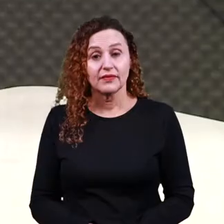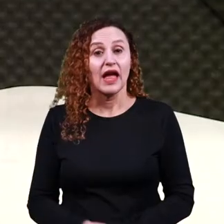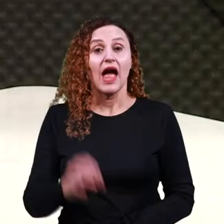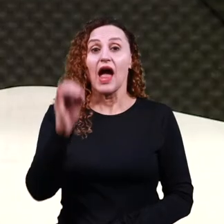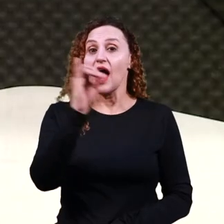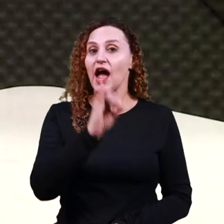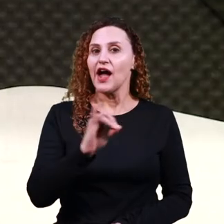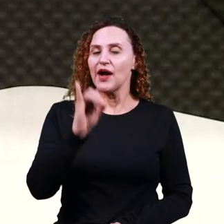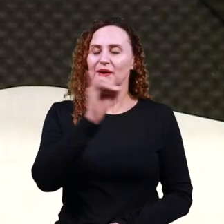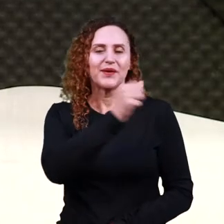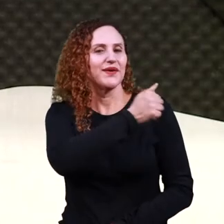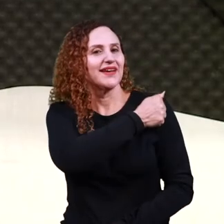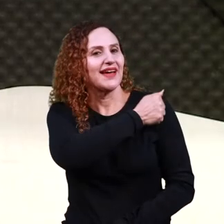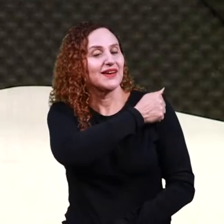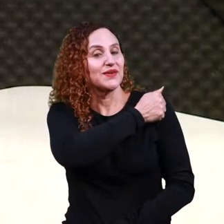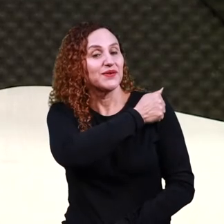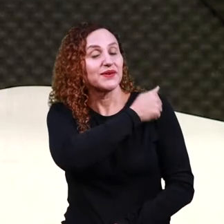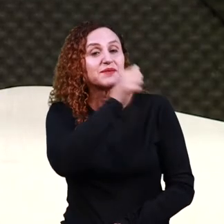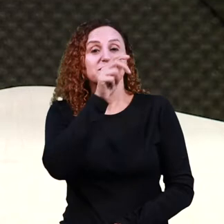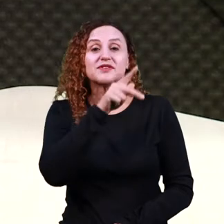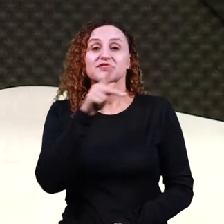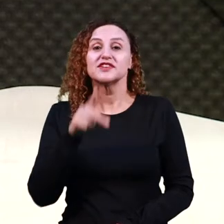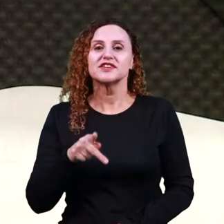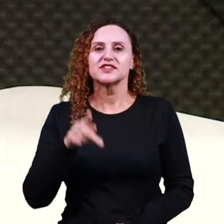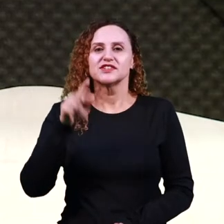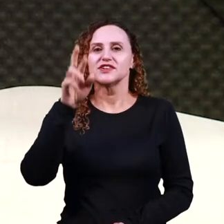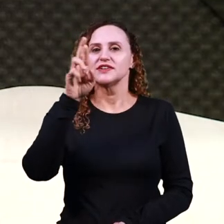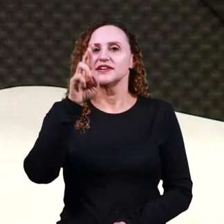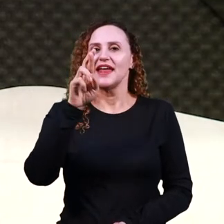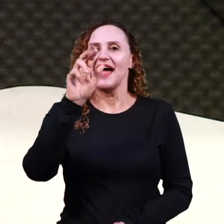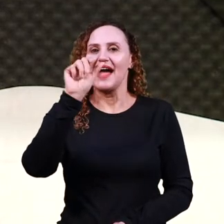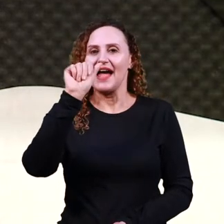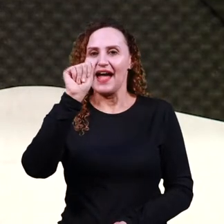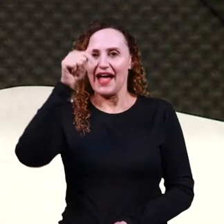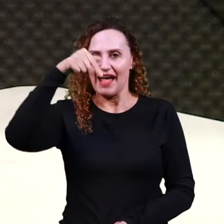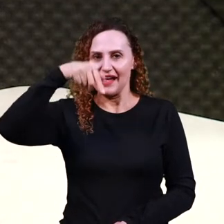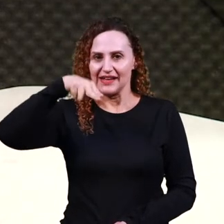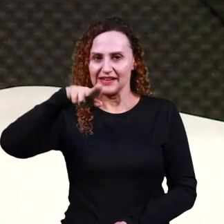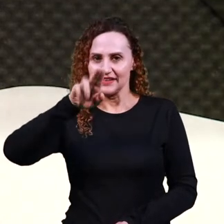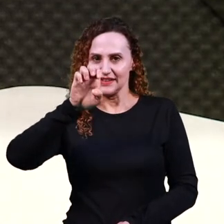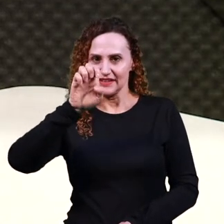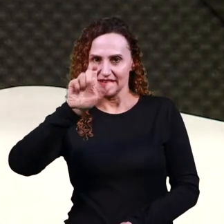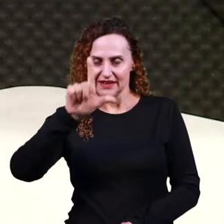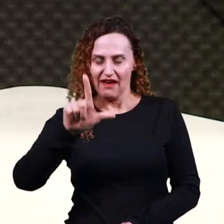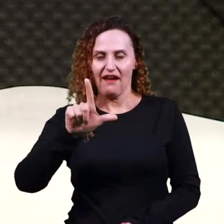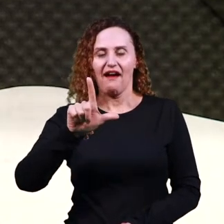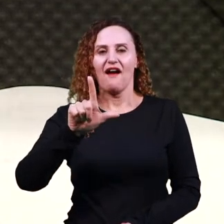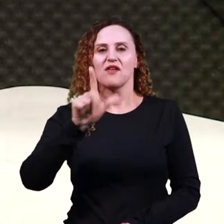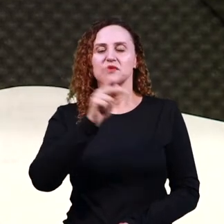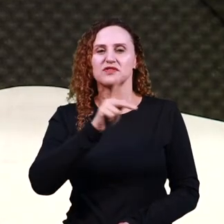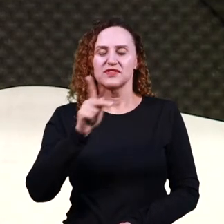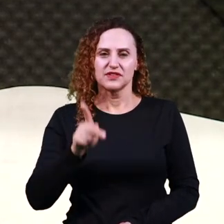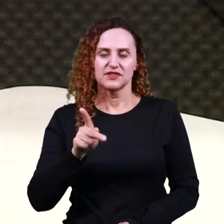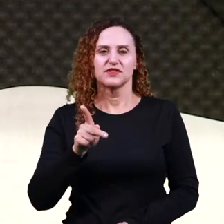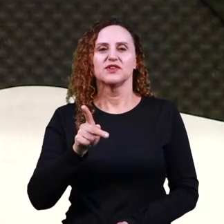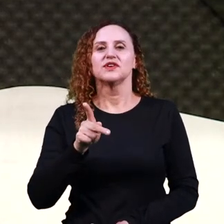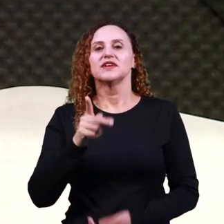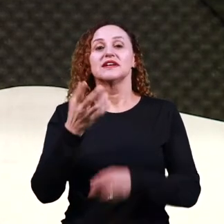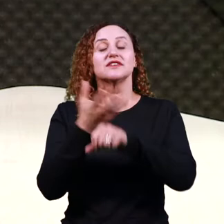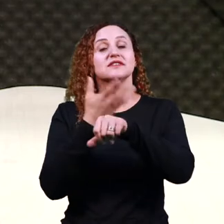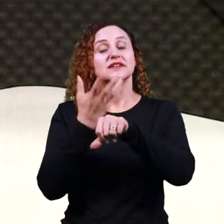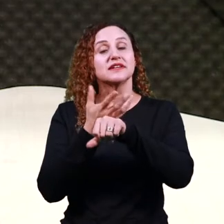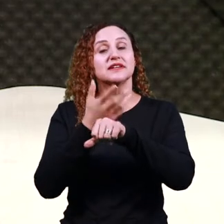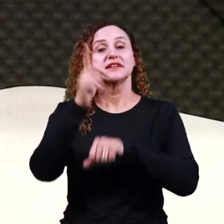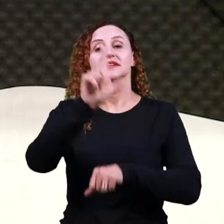Olá, alunos e alunas. Eu sou a professora Raquel Terezinha Rodrigues. Eu acompanho vocês na disciplina de Literatura Portuguesa I.